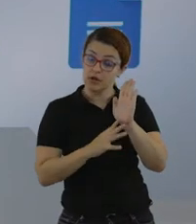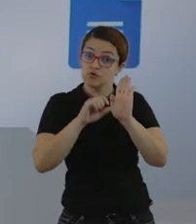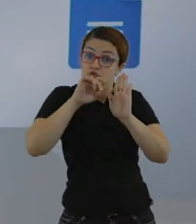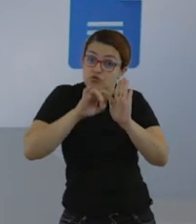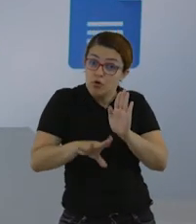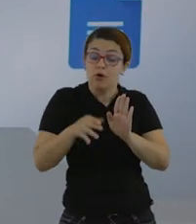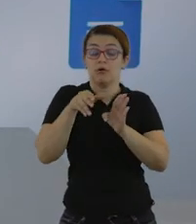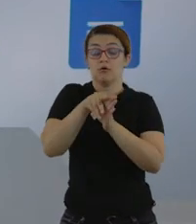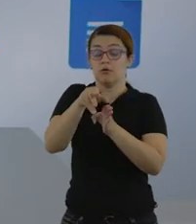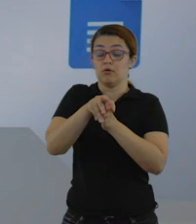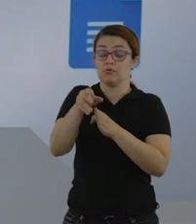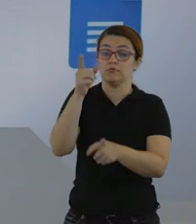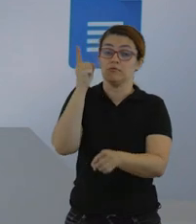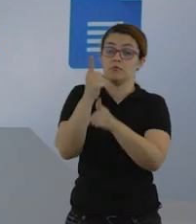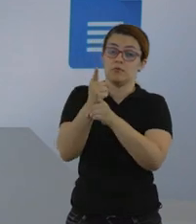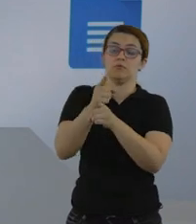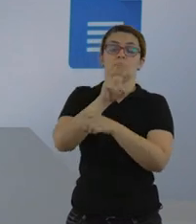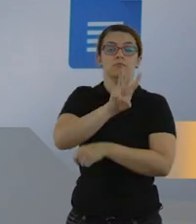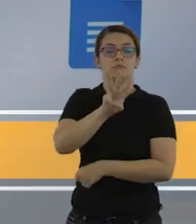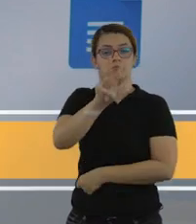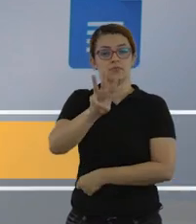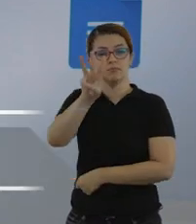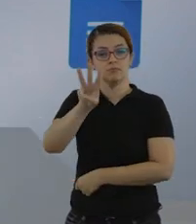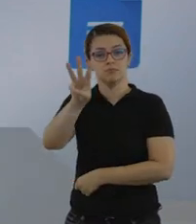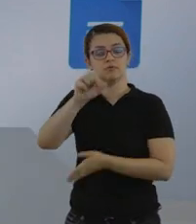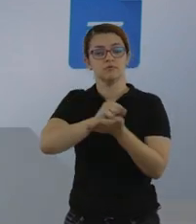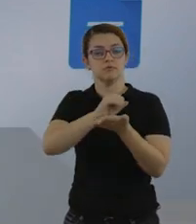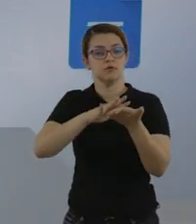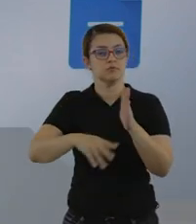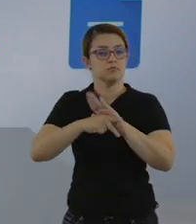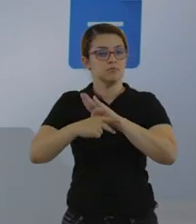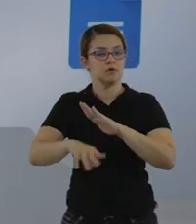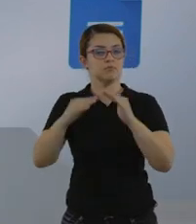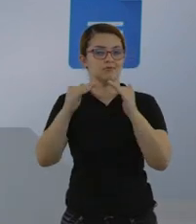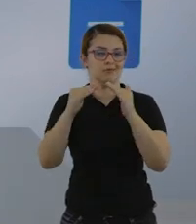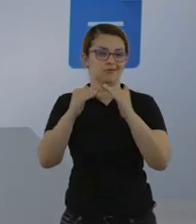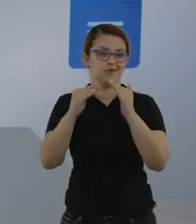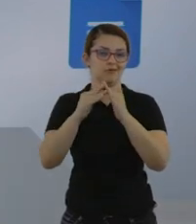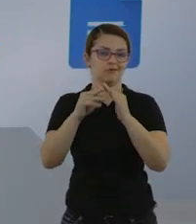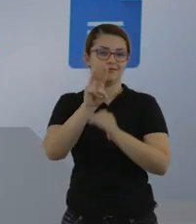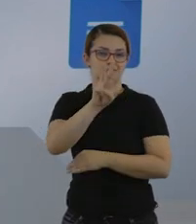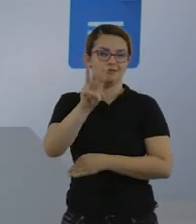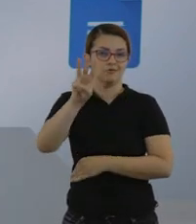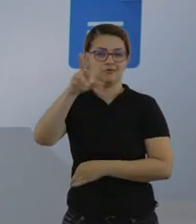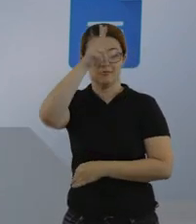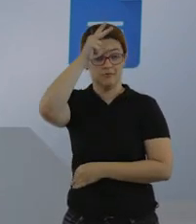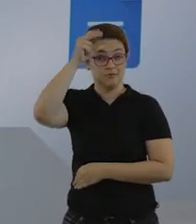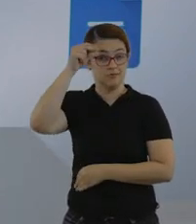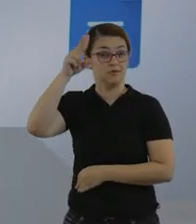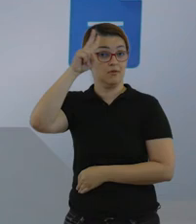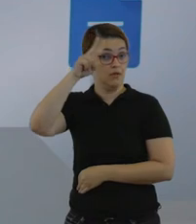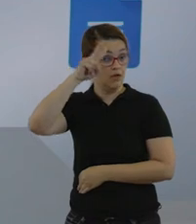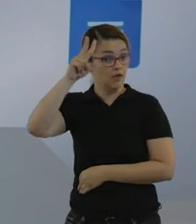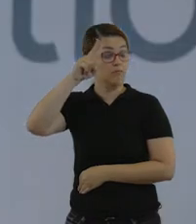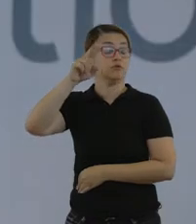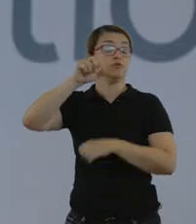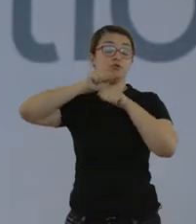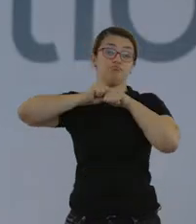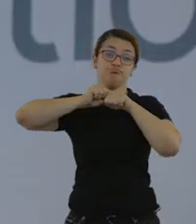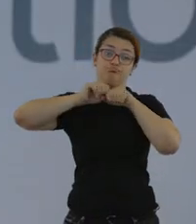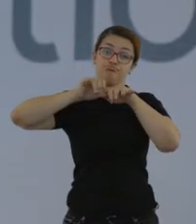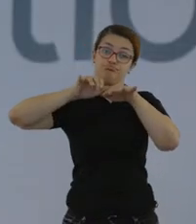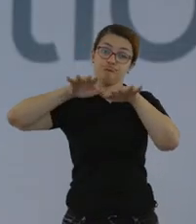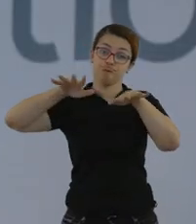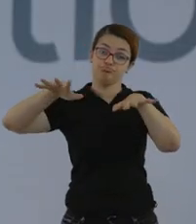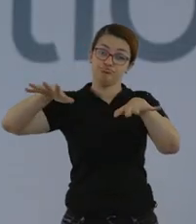Essas atividades são apenas algumas sugestões que vocês vão encontrar no link Lição de Casa no site da Prefeitura. E não